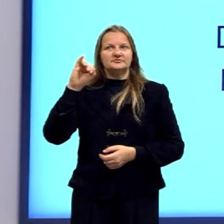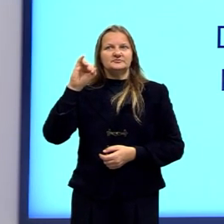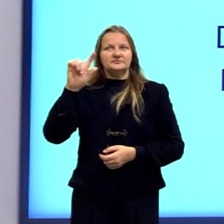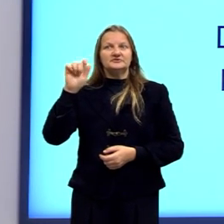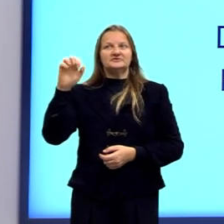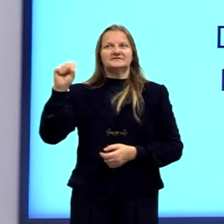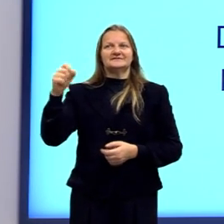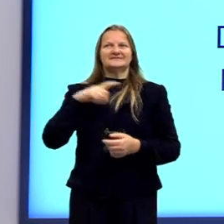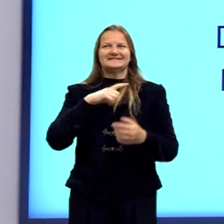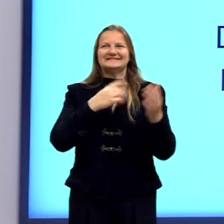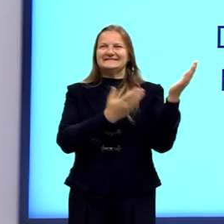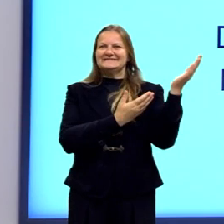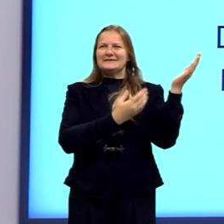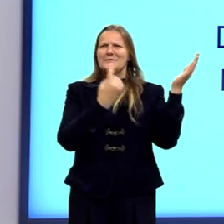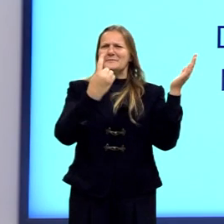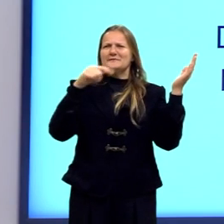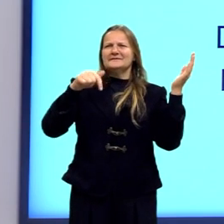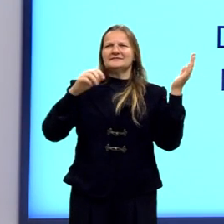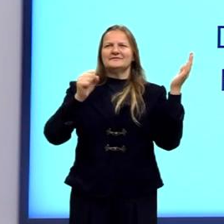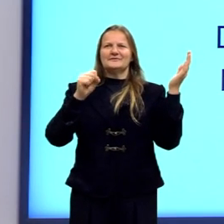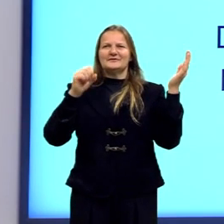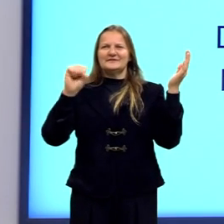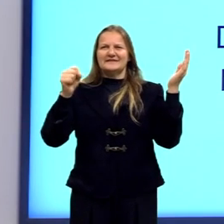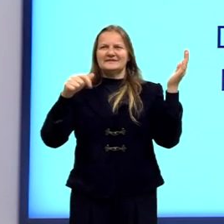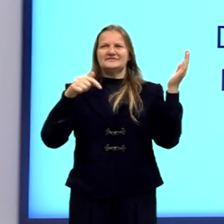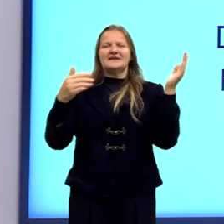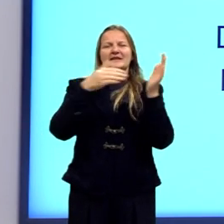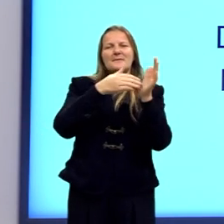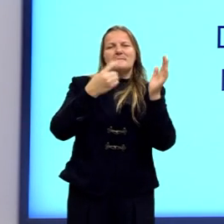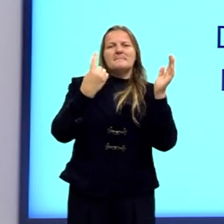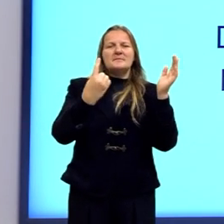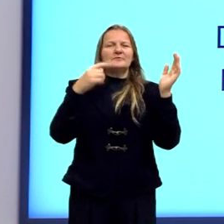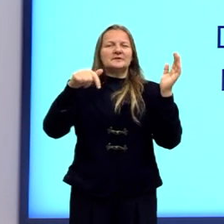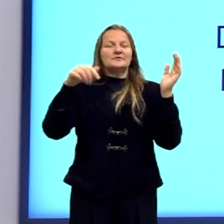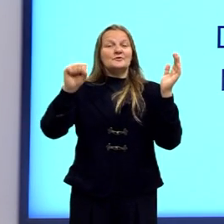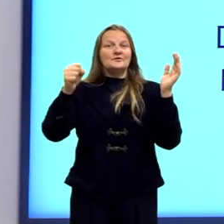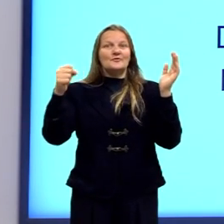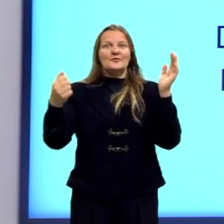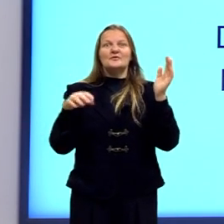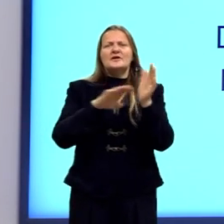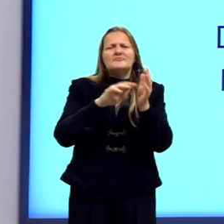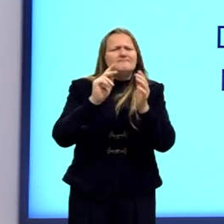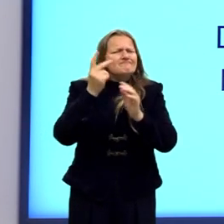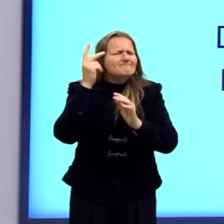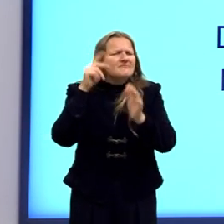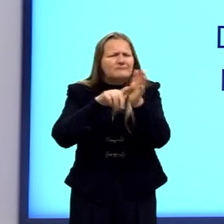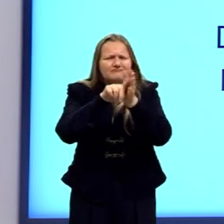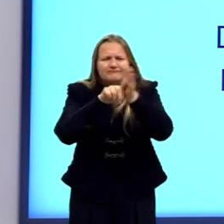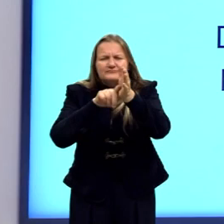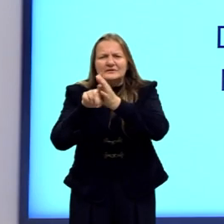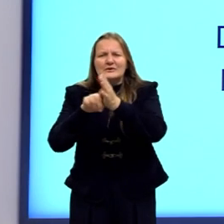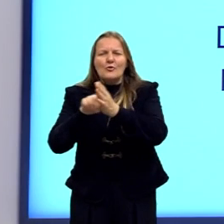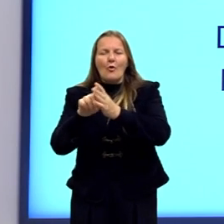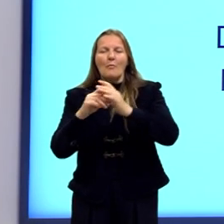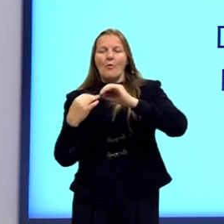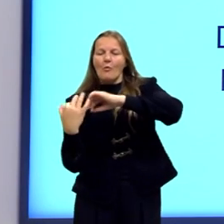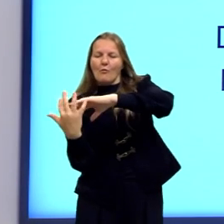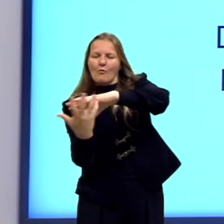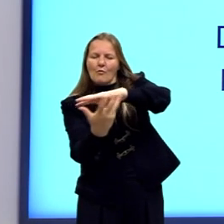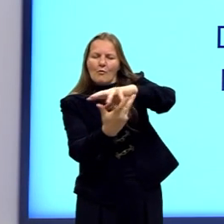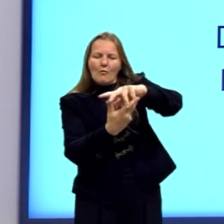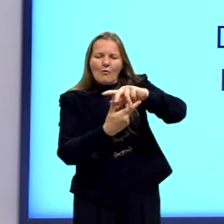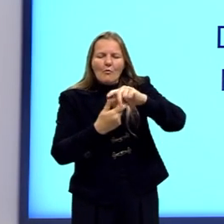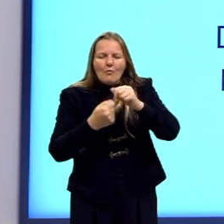1788, ele procurou, então, investigar a história geológica, relacionando-a com o